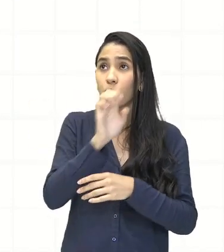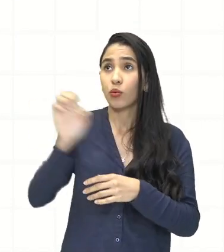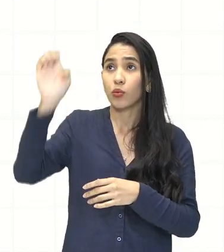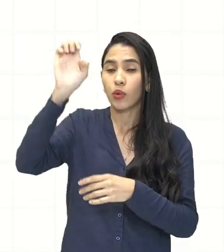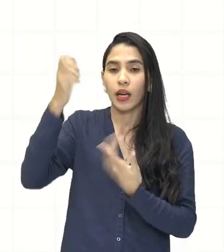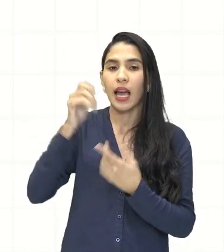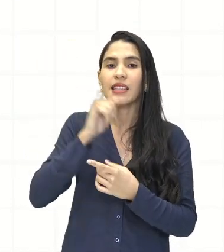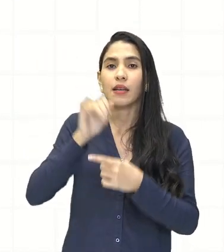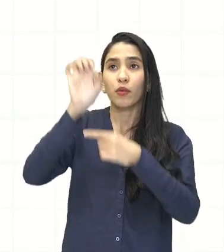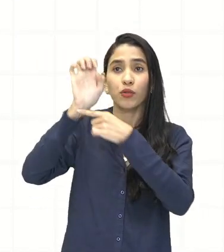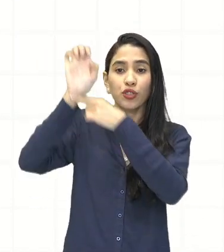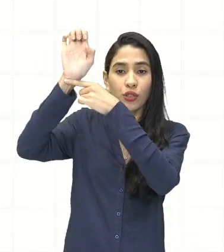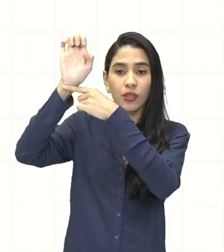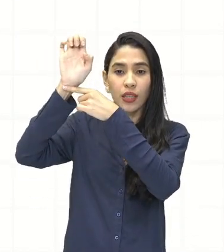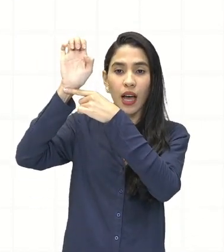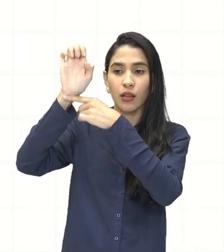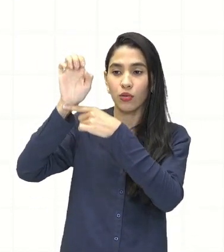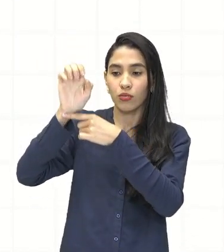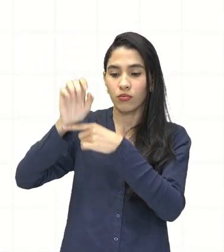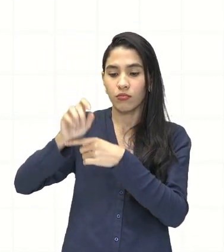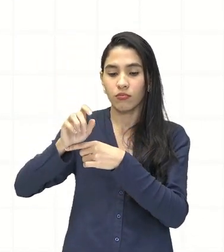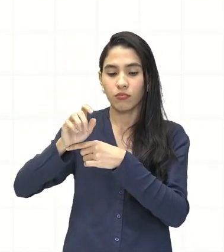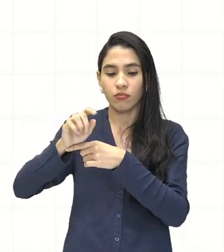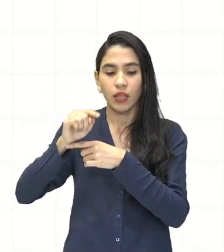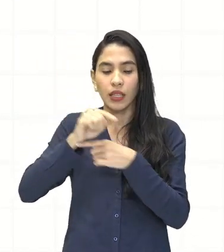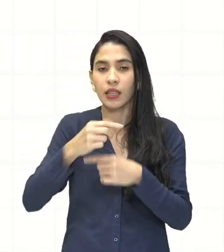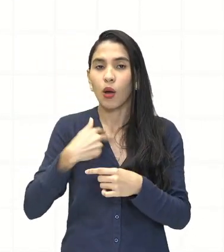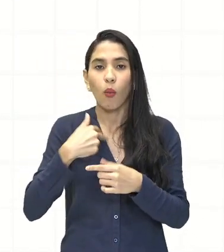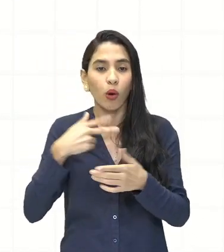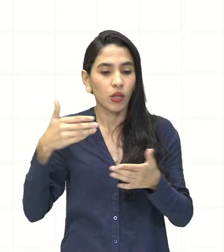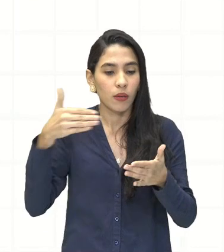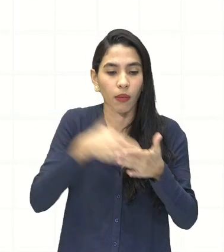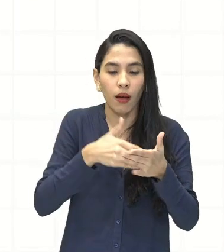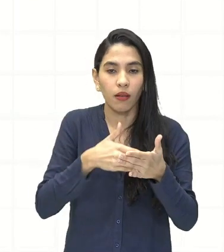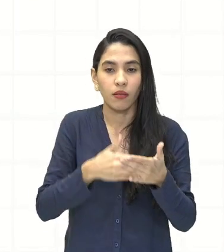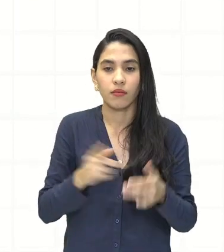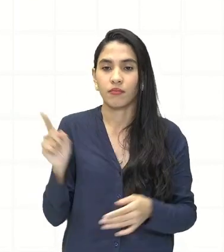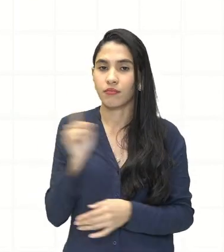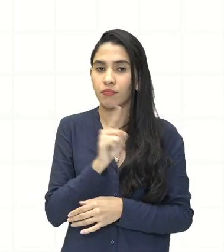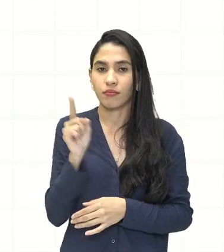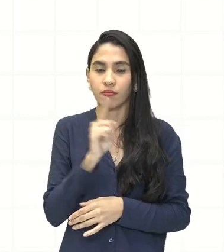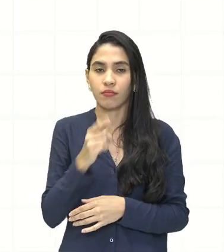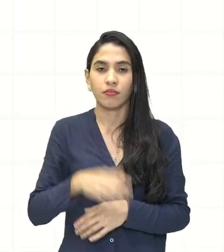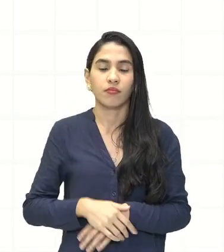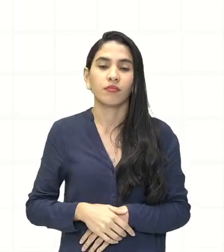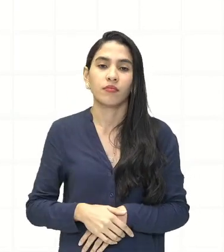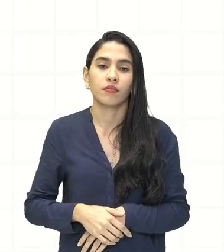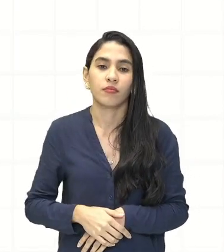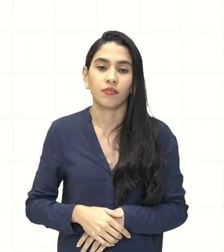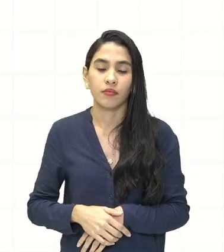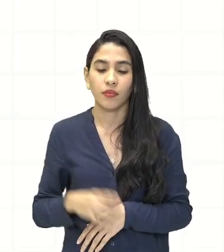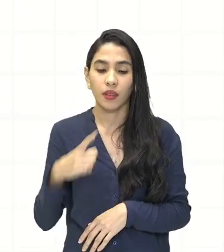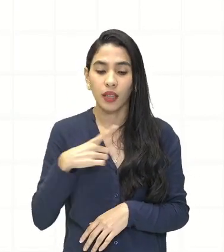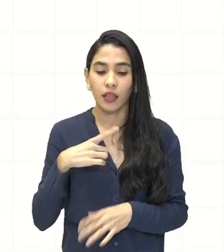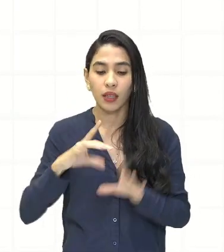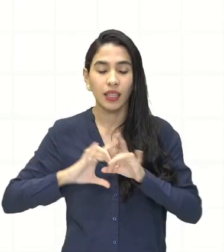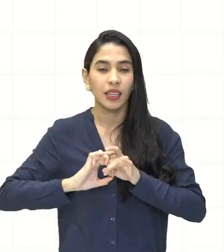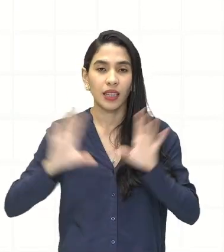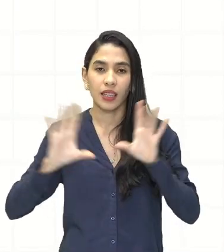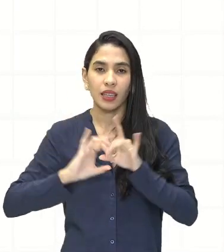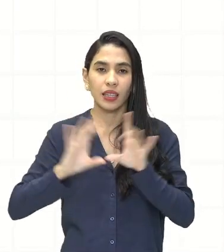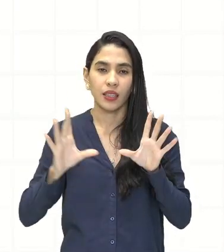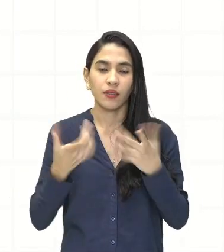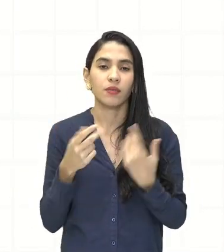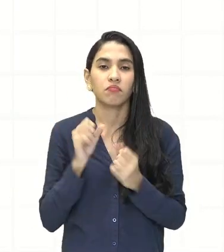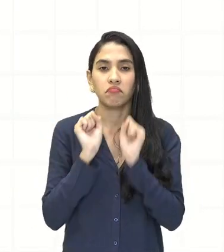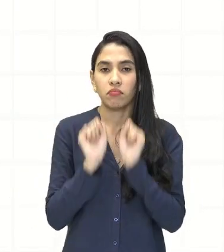Estado. Então os agentes econômicos, eles vão ali, vão estar inseridos numa liberdade em